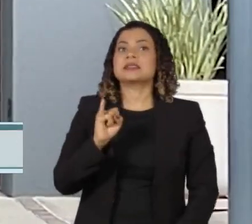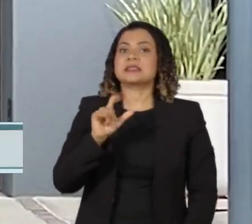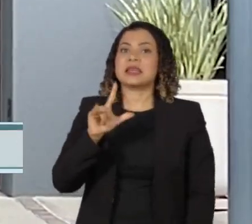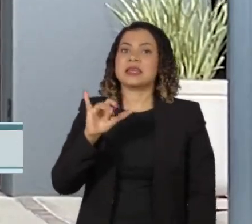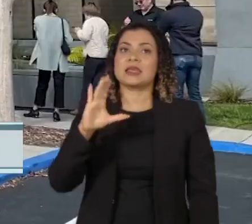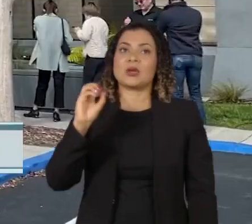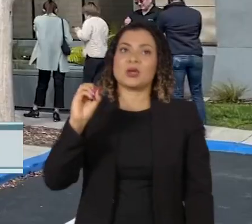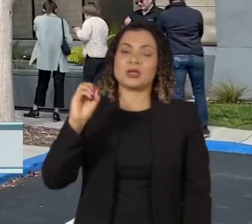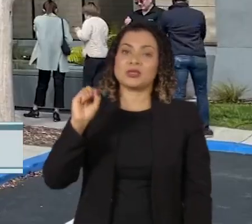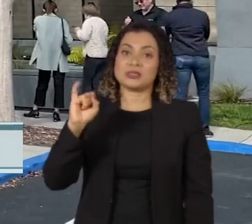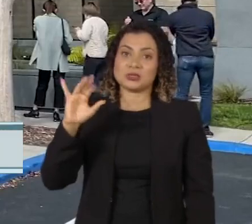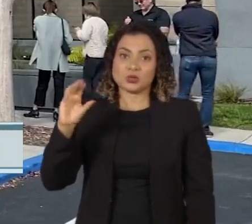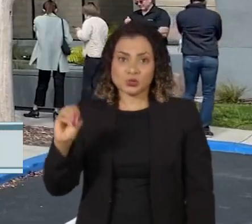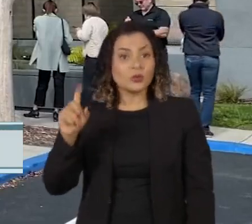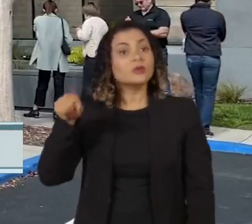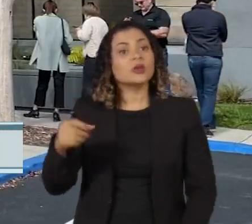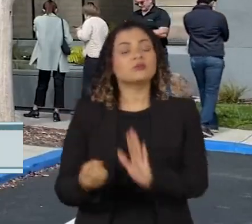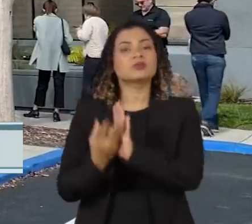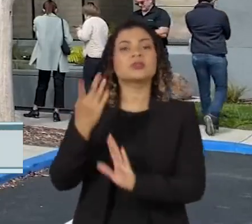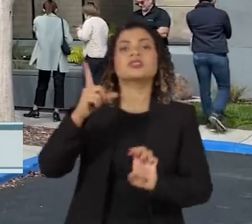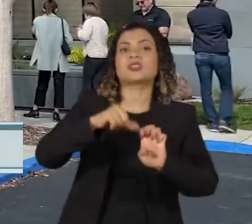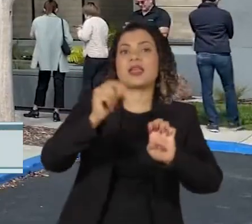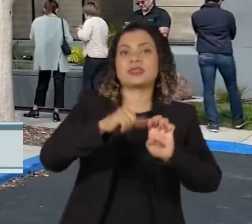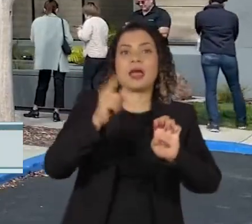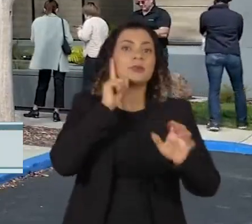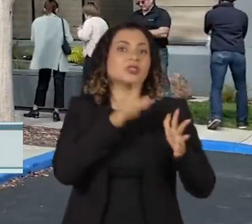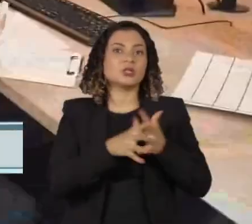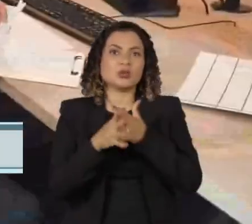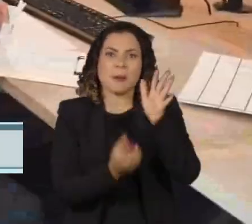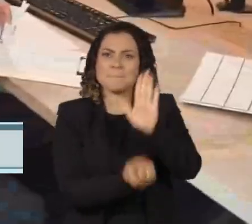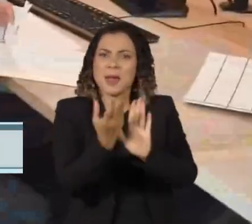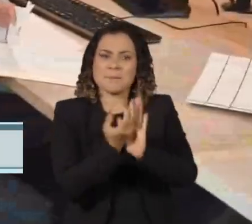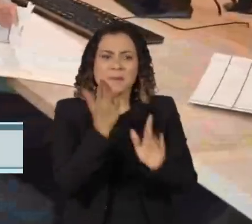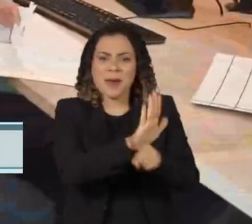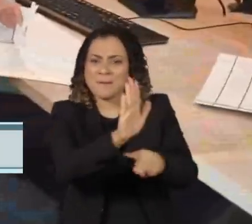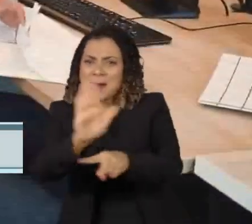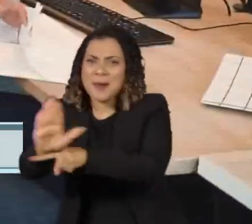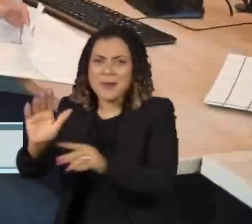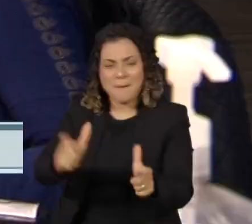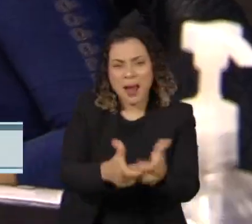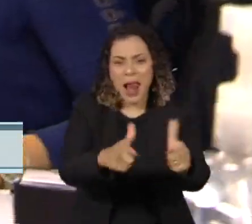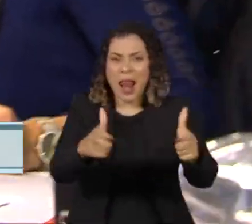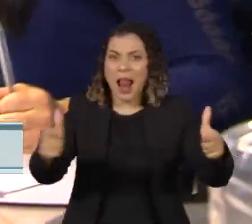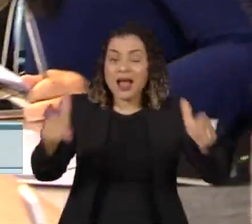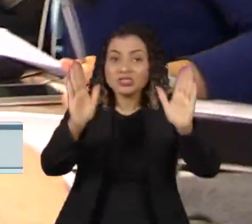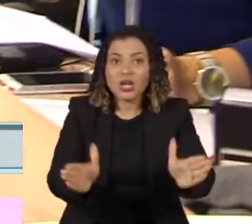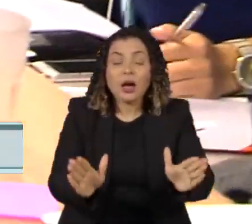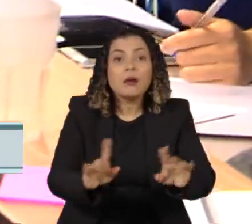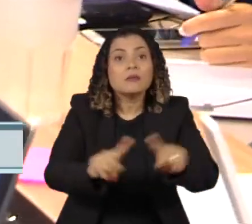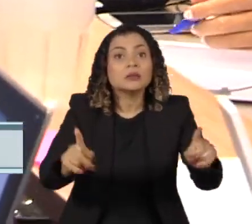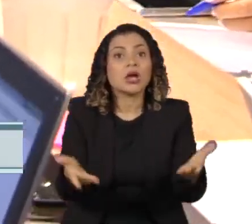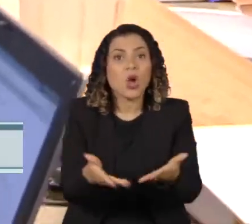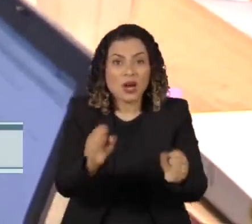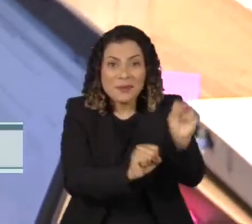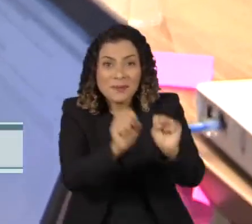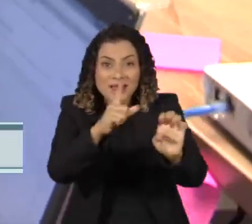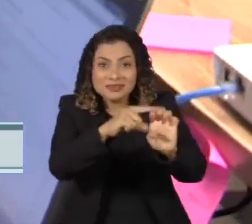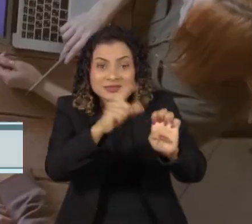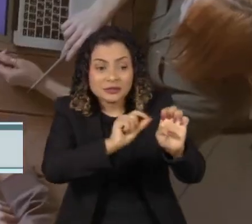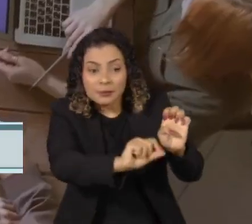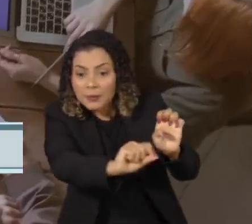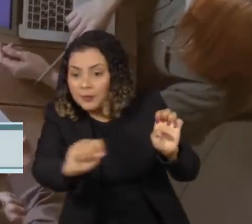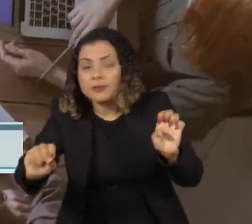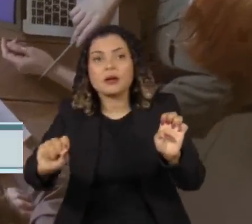financiou mais da metade das startups americanas. O problema, previsto por analistas do setor, é que muitas dessas empresas não